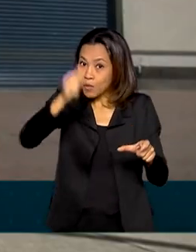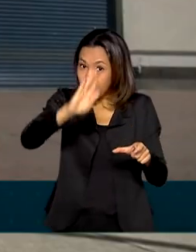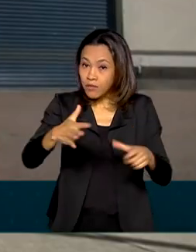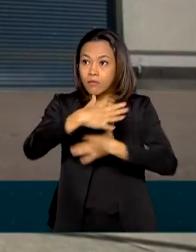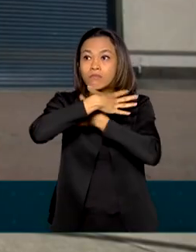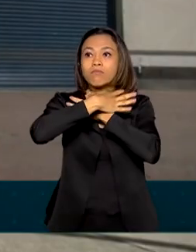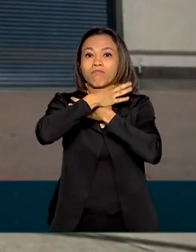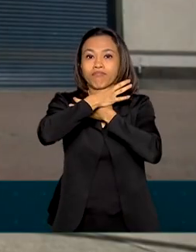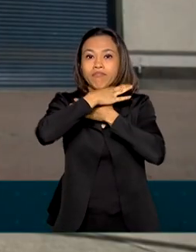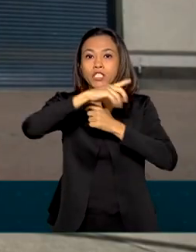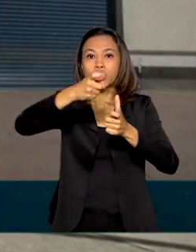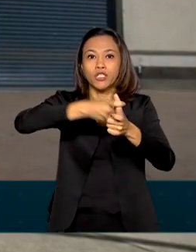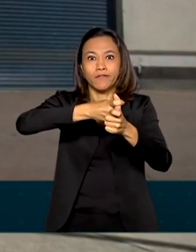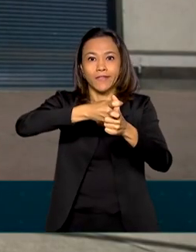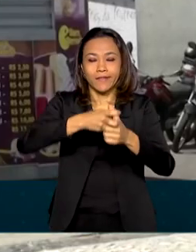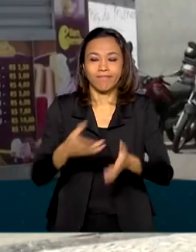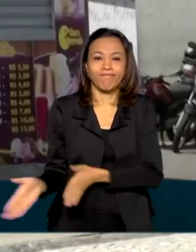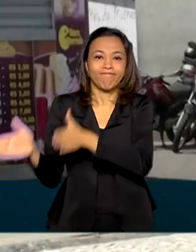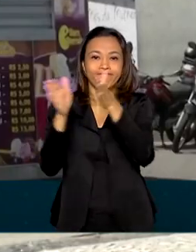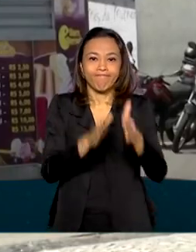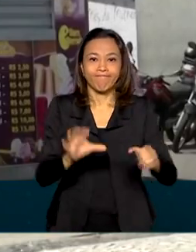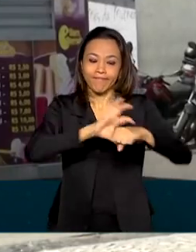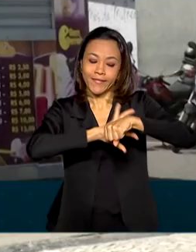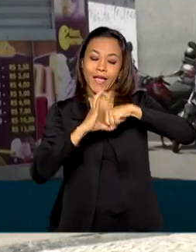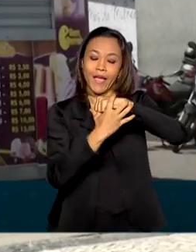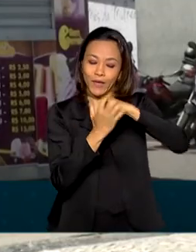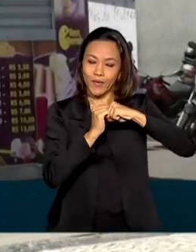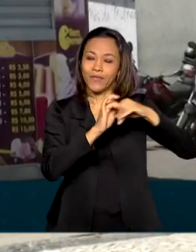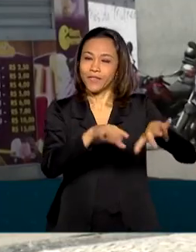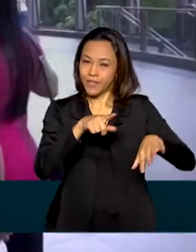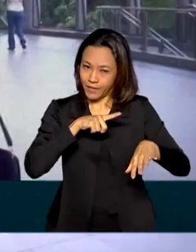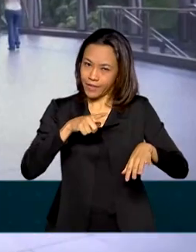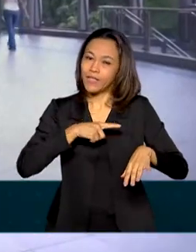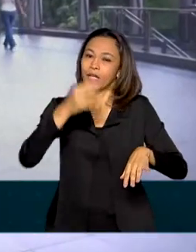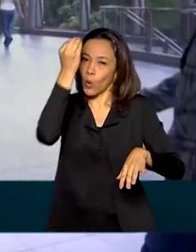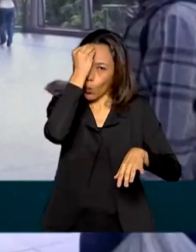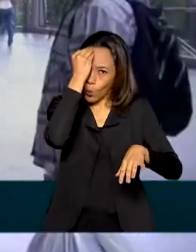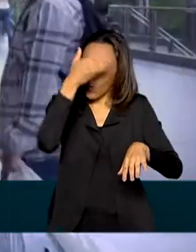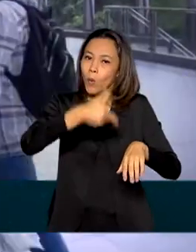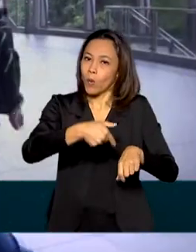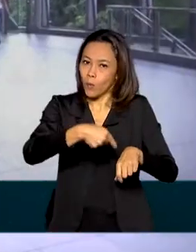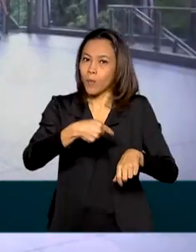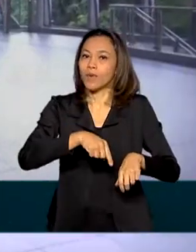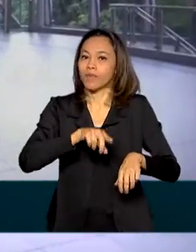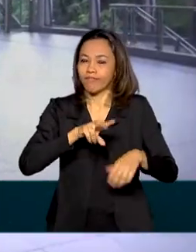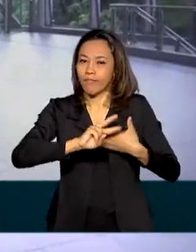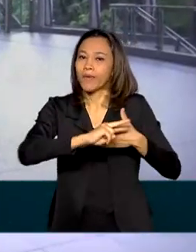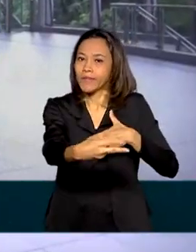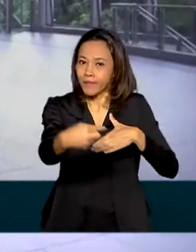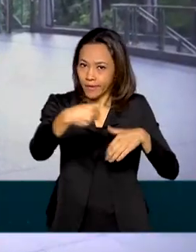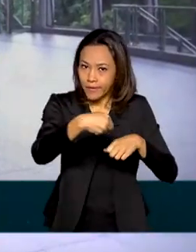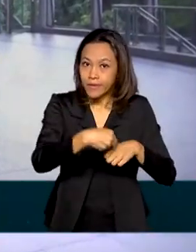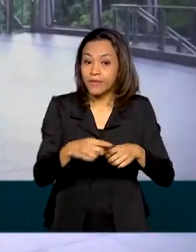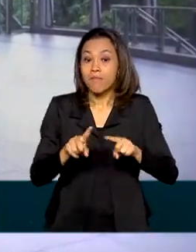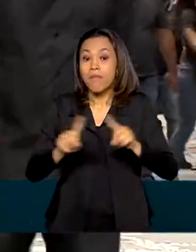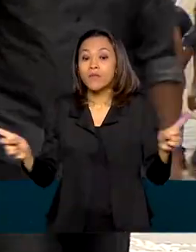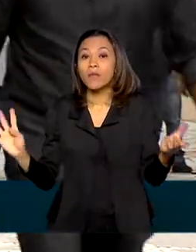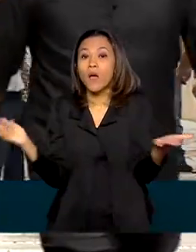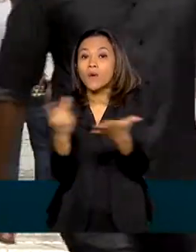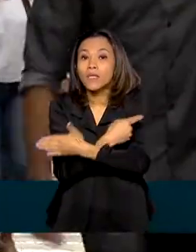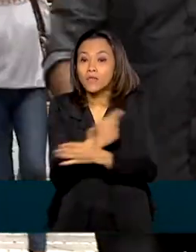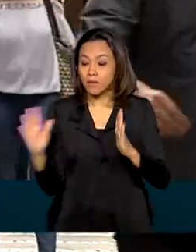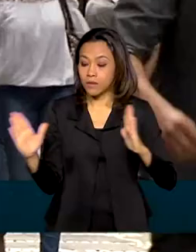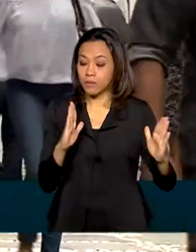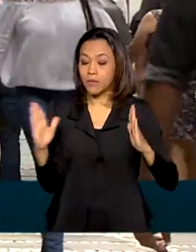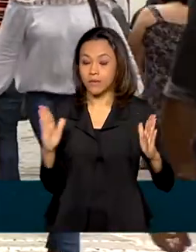endividados. A Covid-19 tem uma parcela de culpa, mas a exemplo do ocorrido na pandemia, as